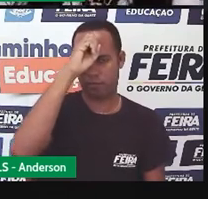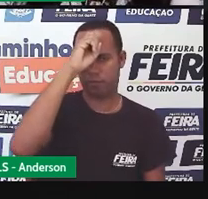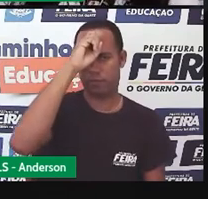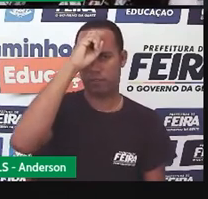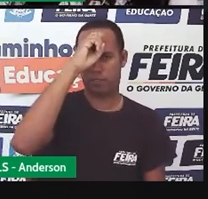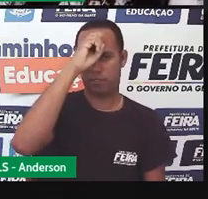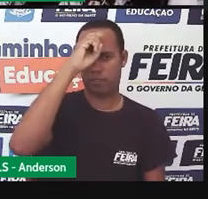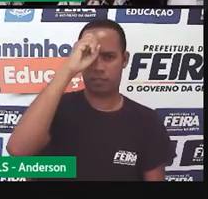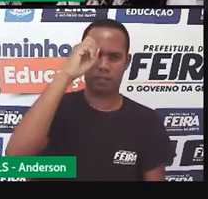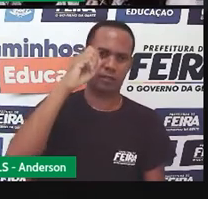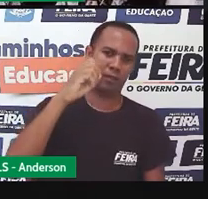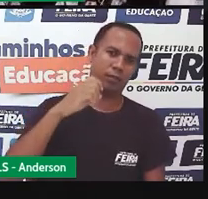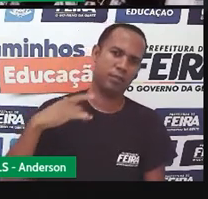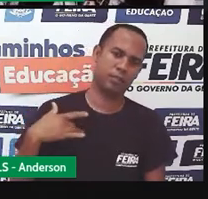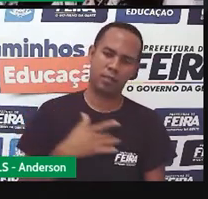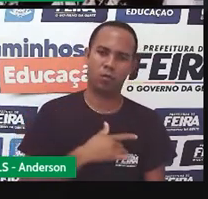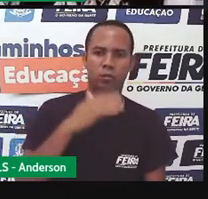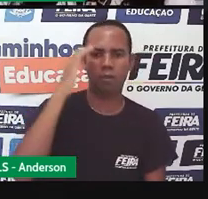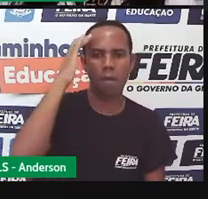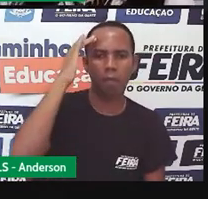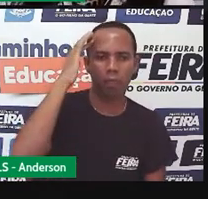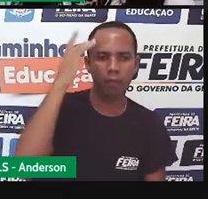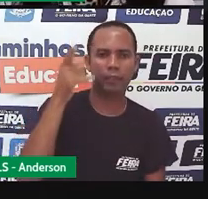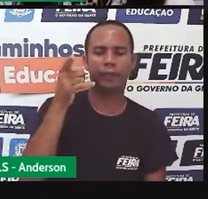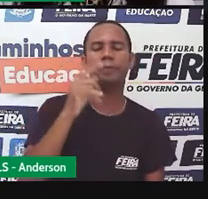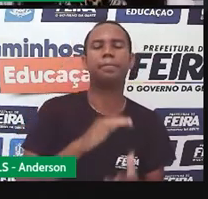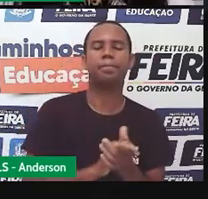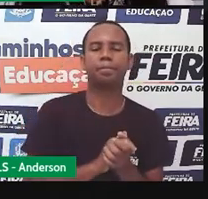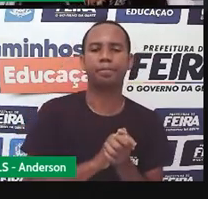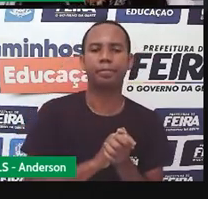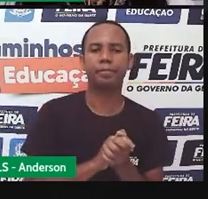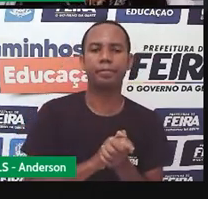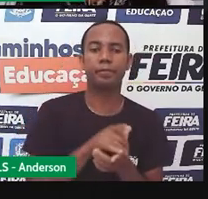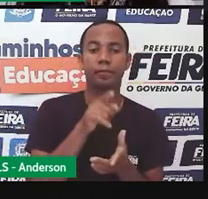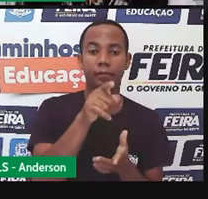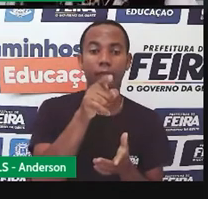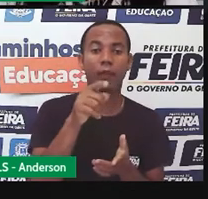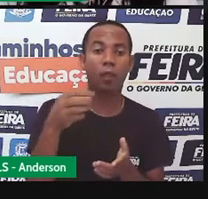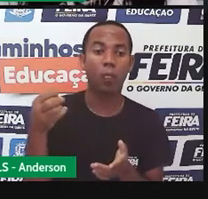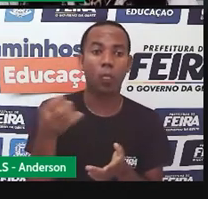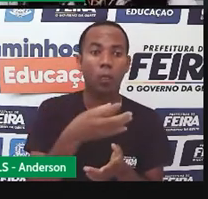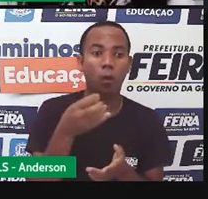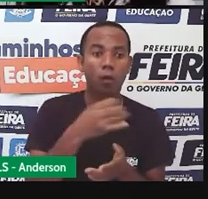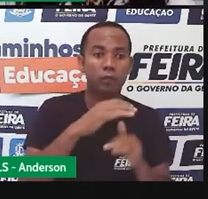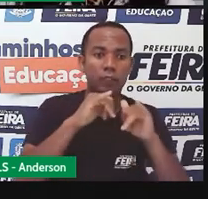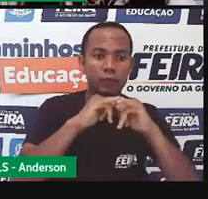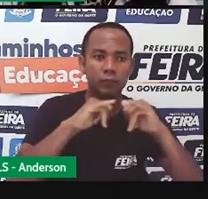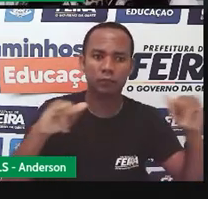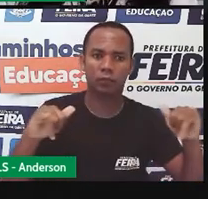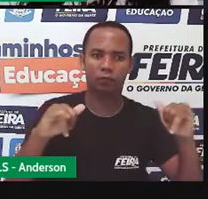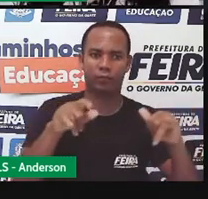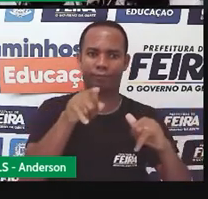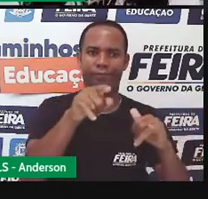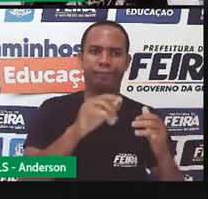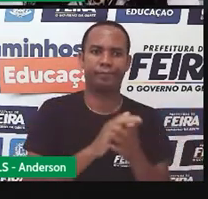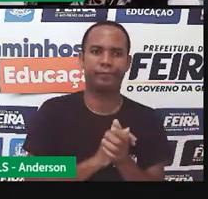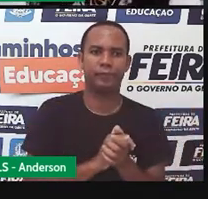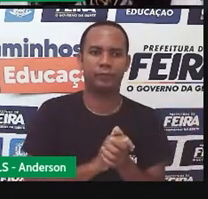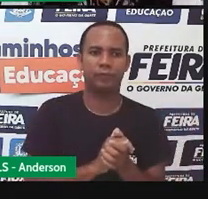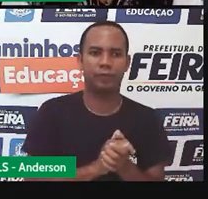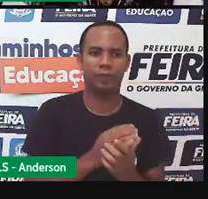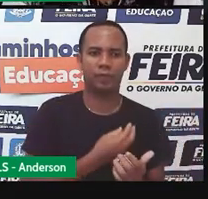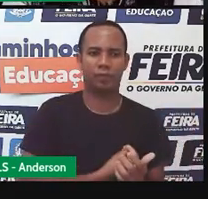Essa notícia, ela é atual, isso, atual, foi